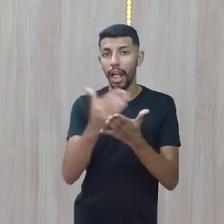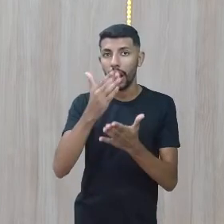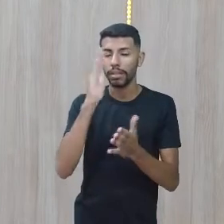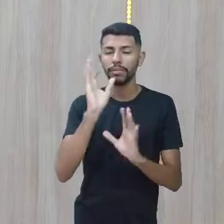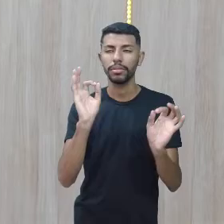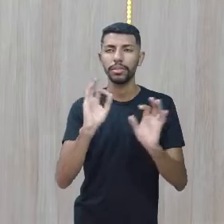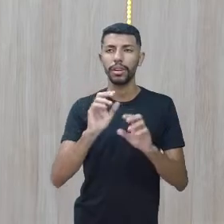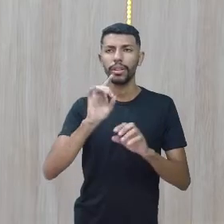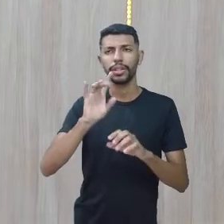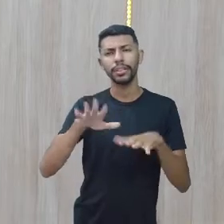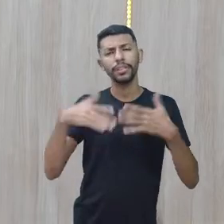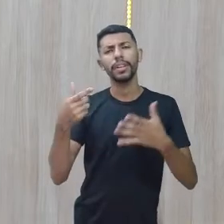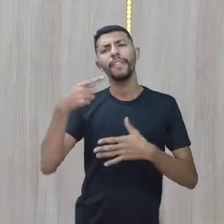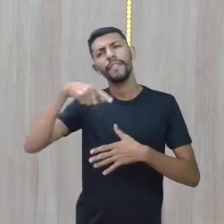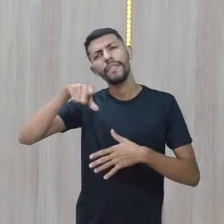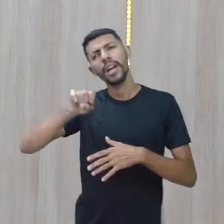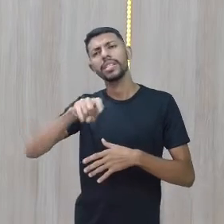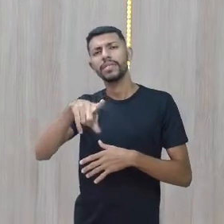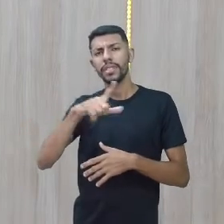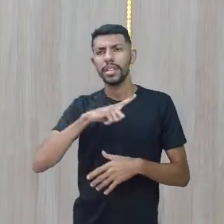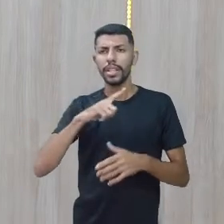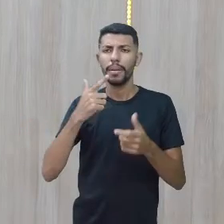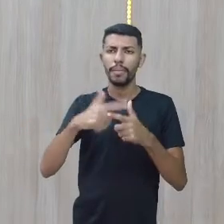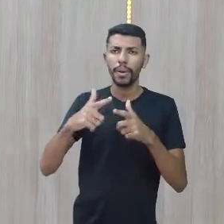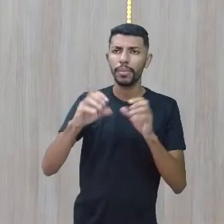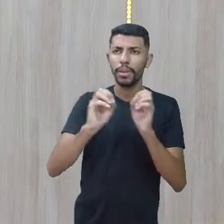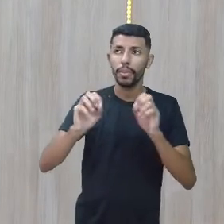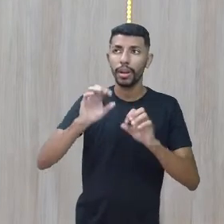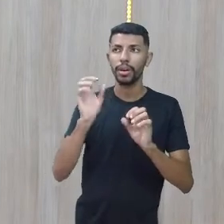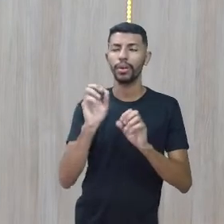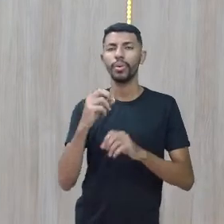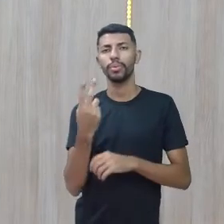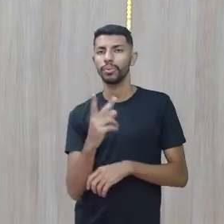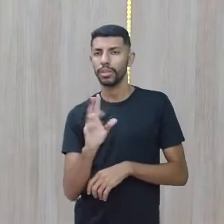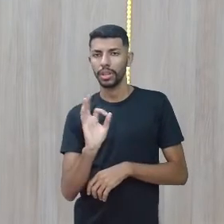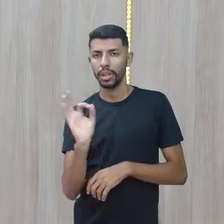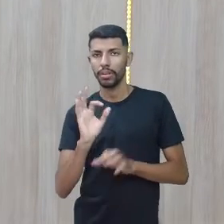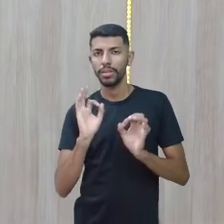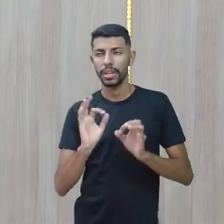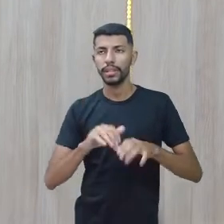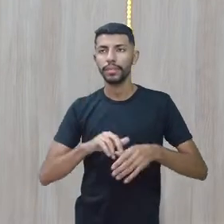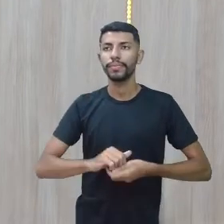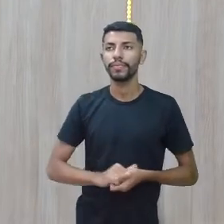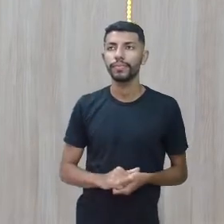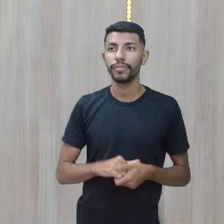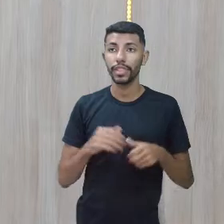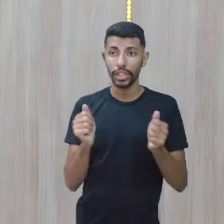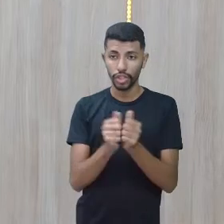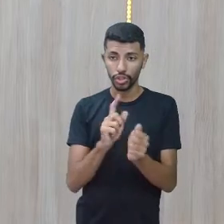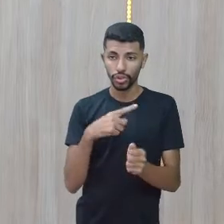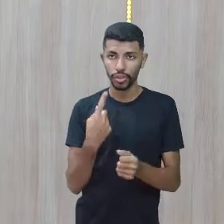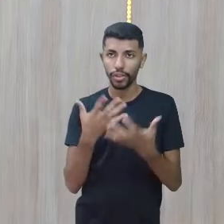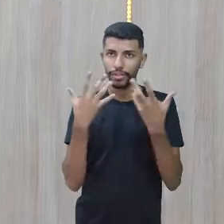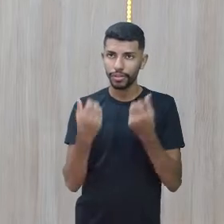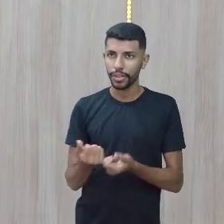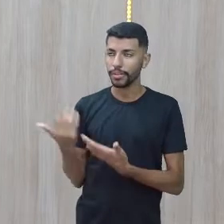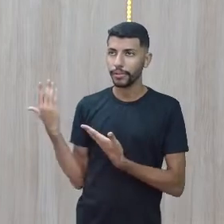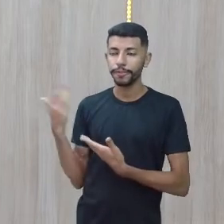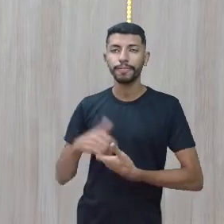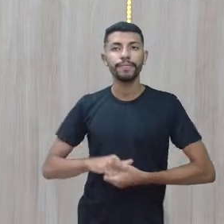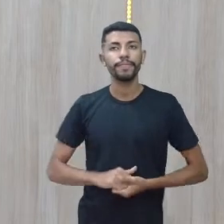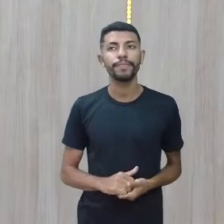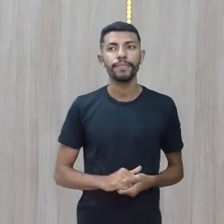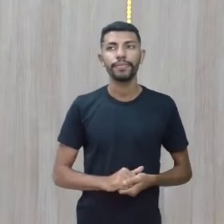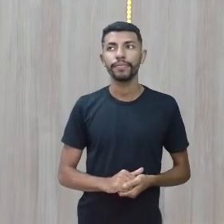Então, apenas vai, detecta se você tem problema ou se não tiver, graças a Deus. Vamos cuidar para as coisas e juntos, let's do this.